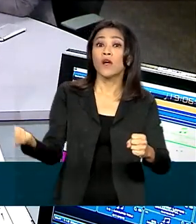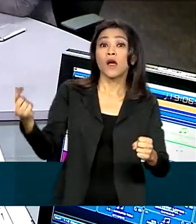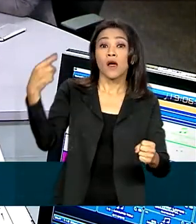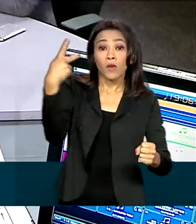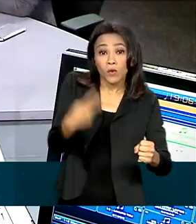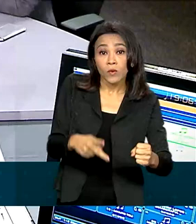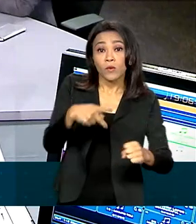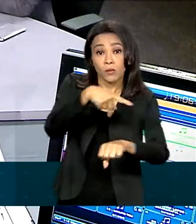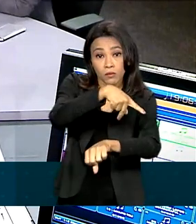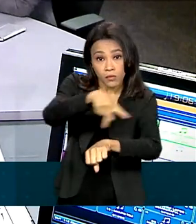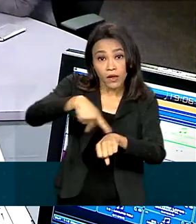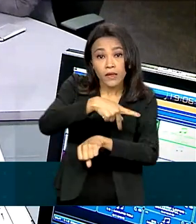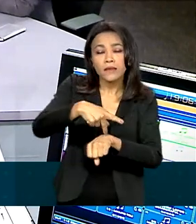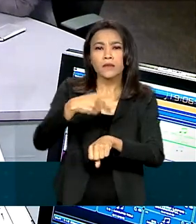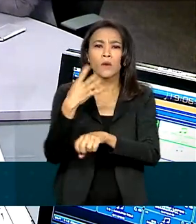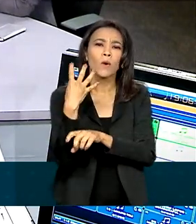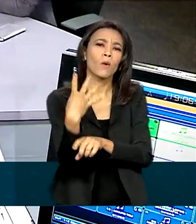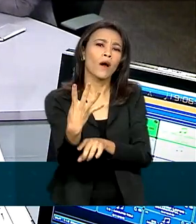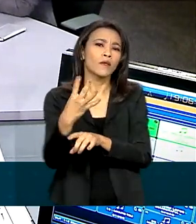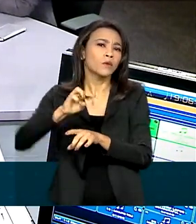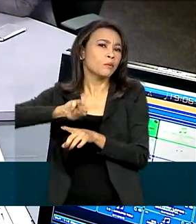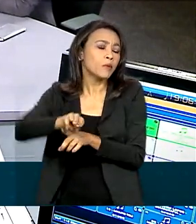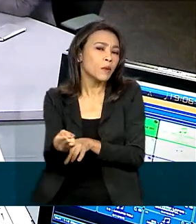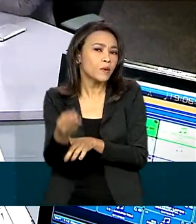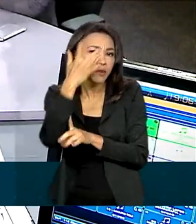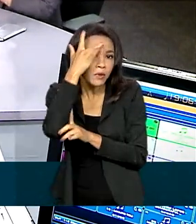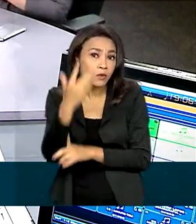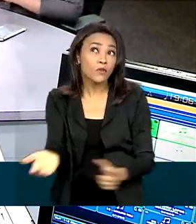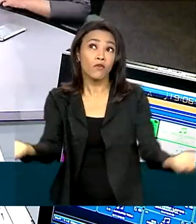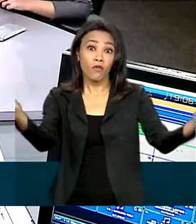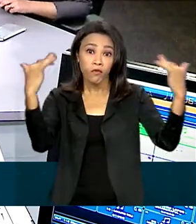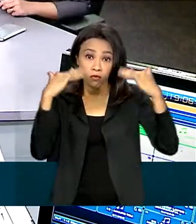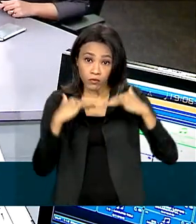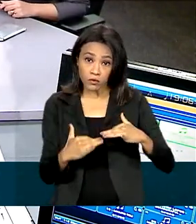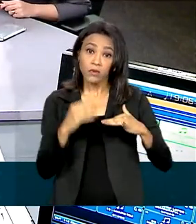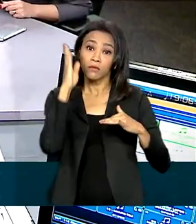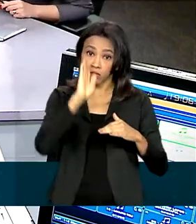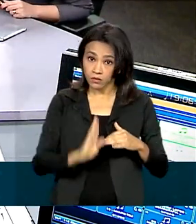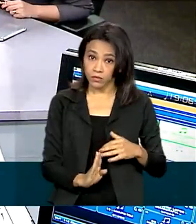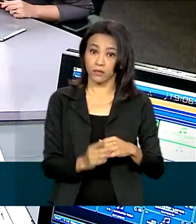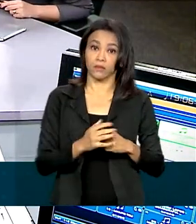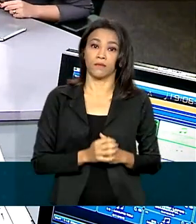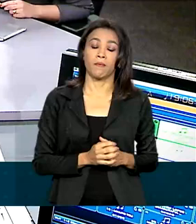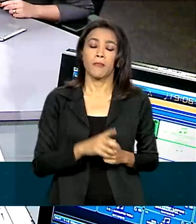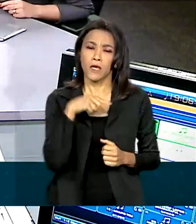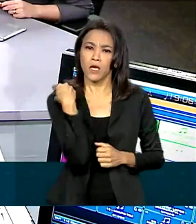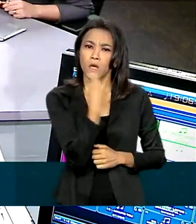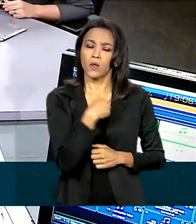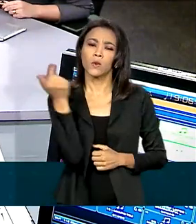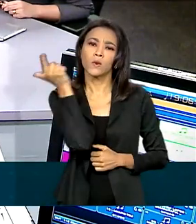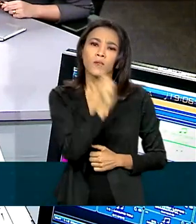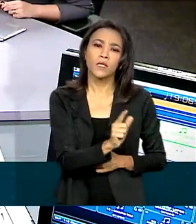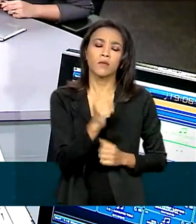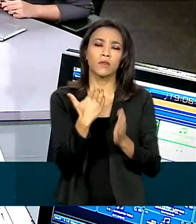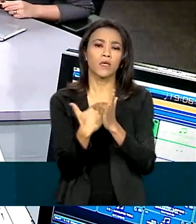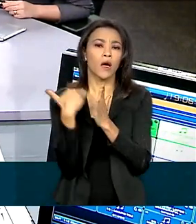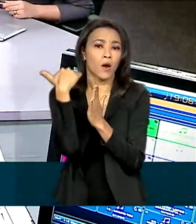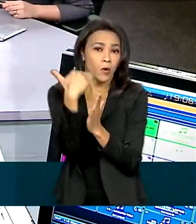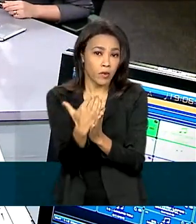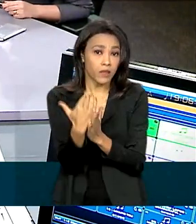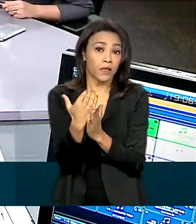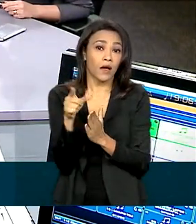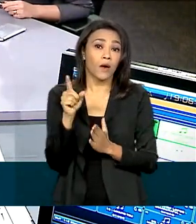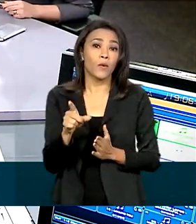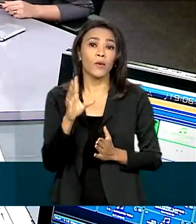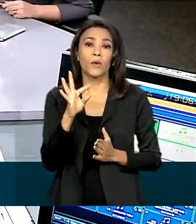aproximadamente 4 milhões de turistas estrangeiros. E o mais importante, conseguimos aumentar também o tíquete médio deles aqui na